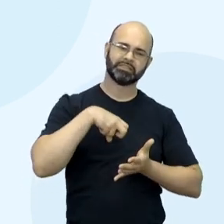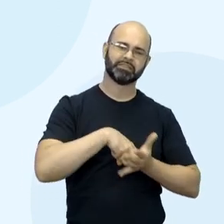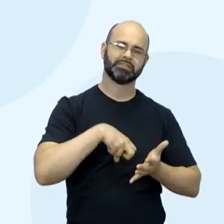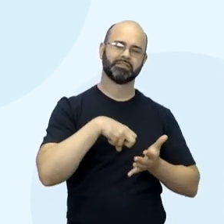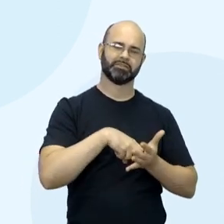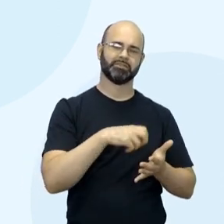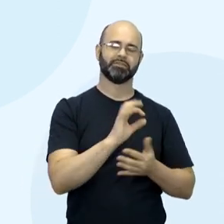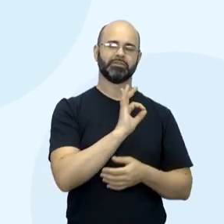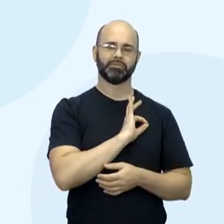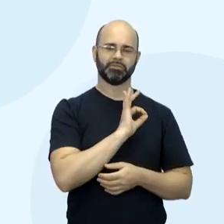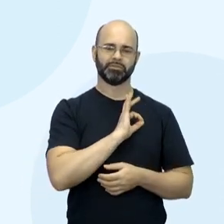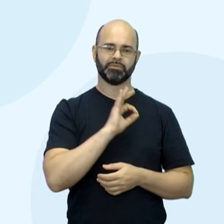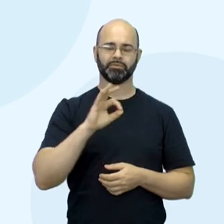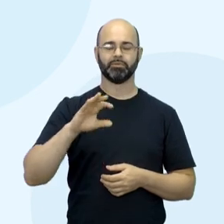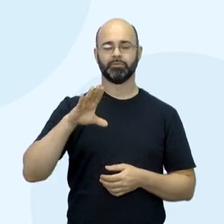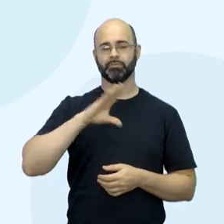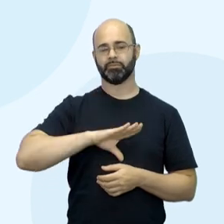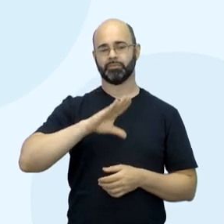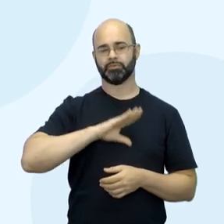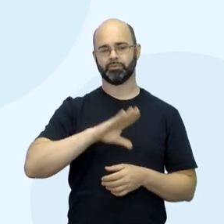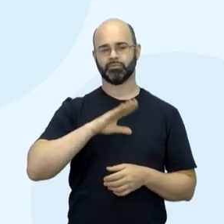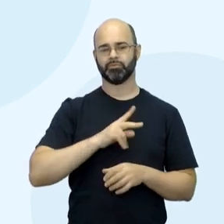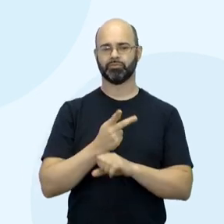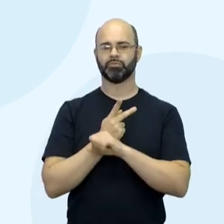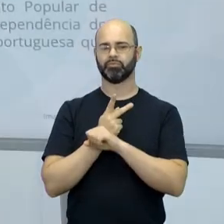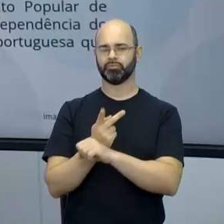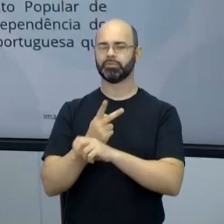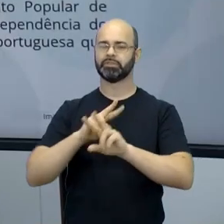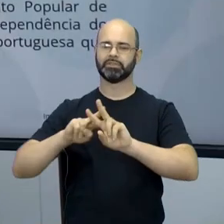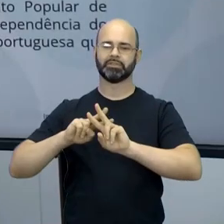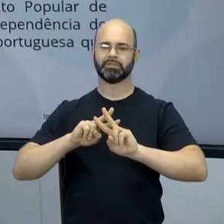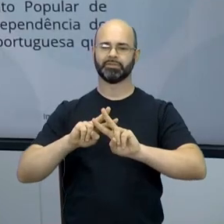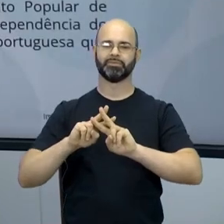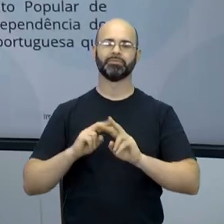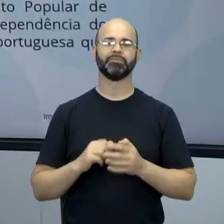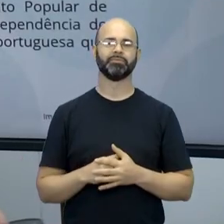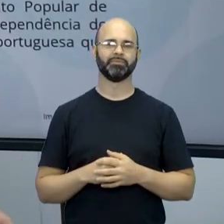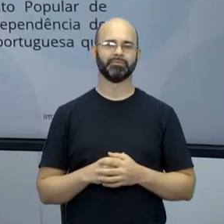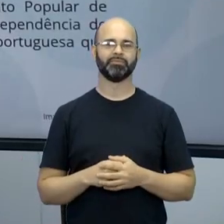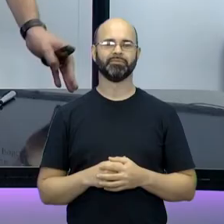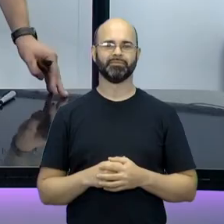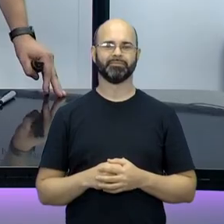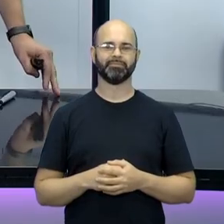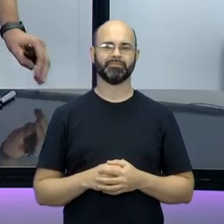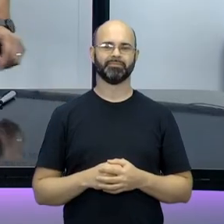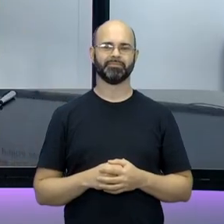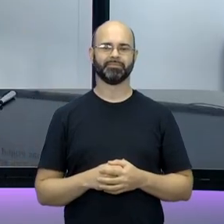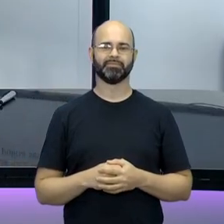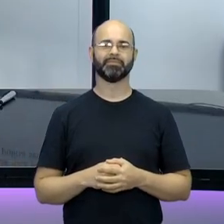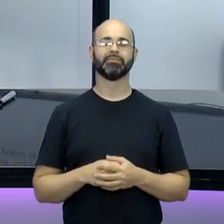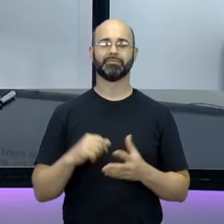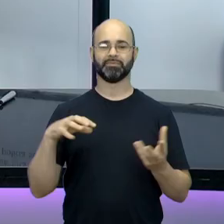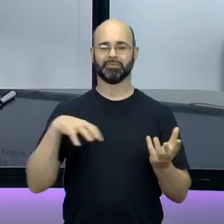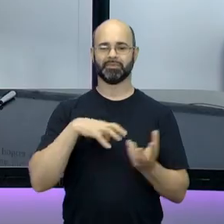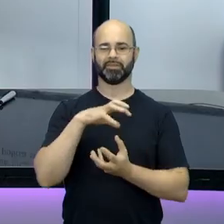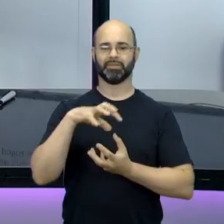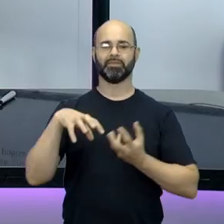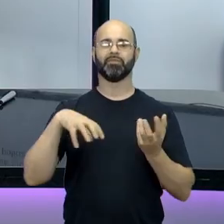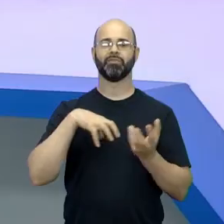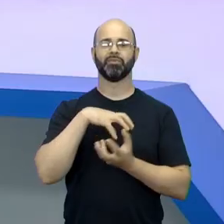secreta portuguesa, que parte à sua procura nas prisões. Muito legal. Olha lá. Mostrando a revolução,